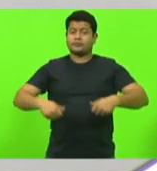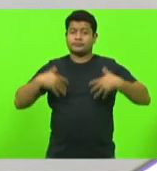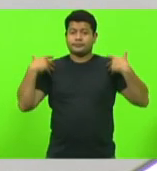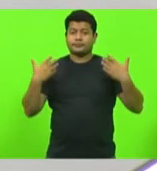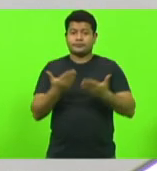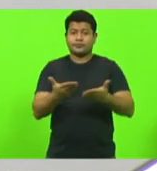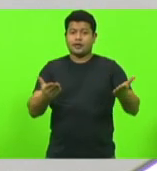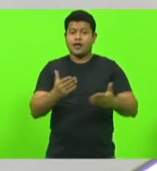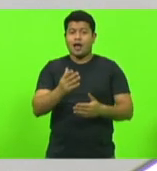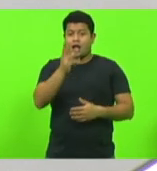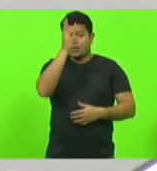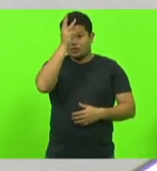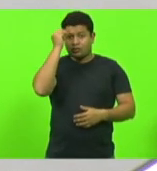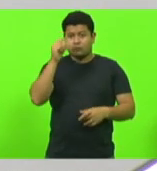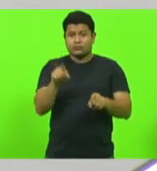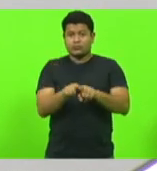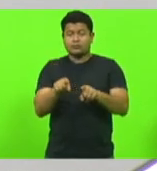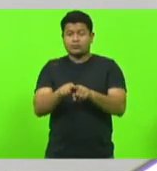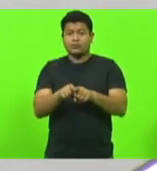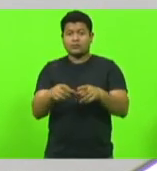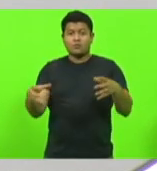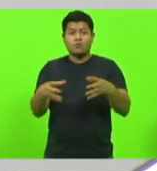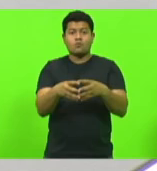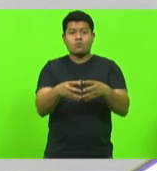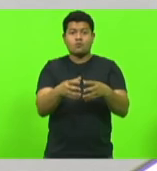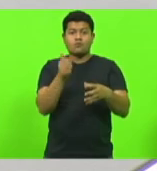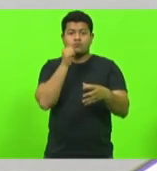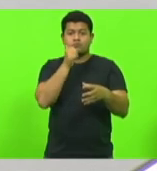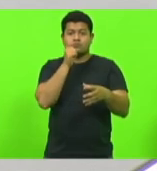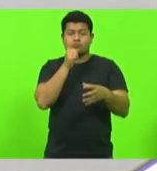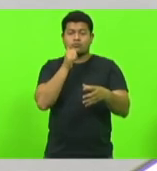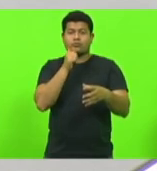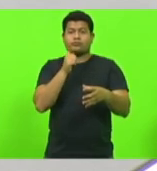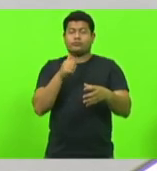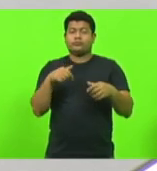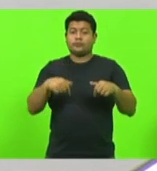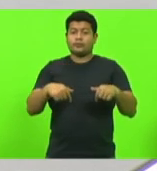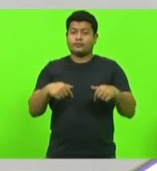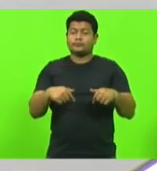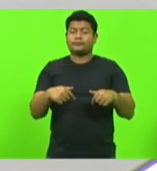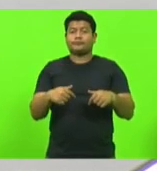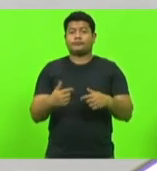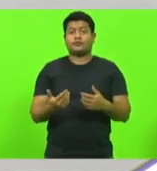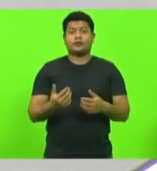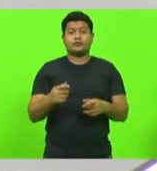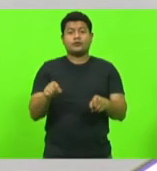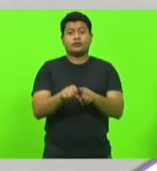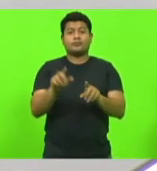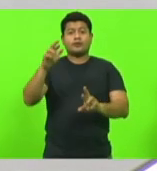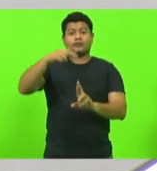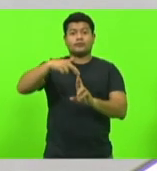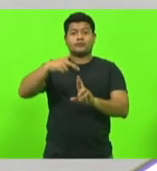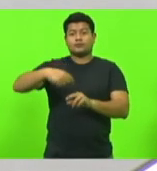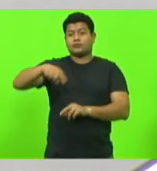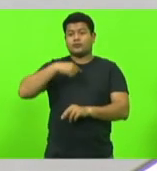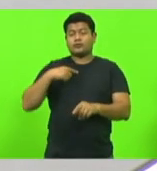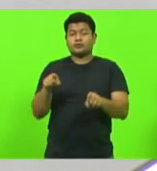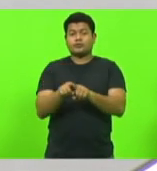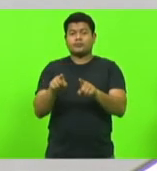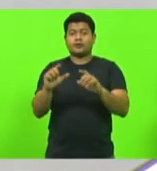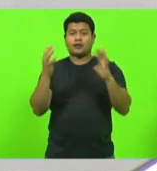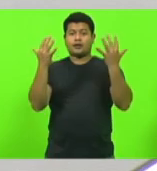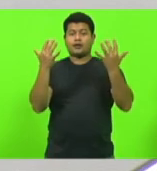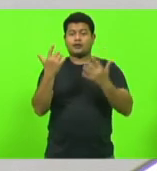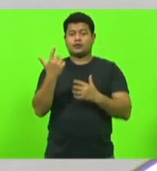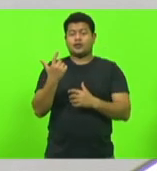minhas amigas da bancada feminina, e uma referência nesse mês em que nós também comemoramos os 15 anos de lei Maria